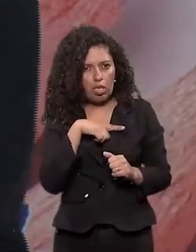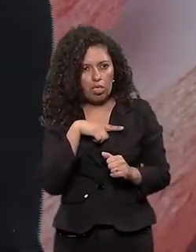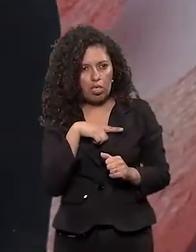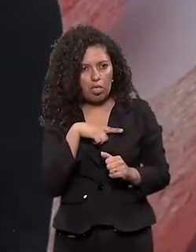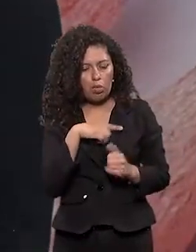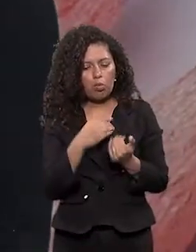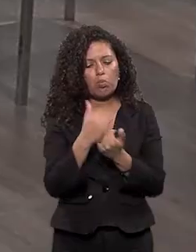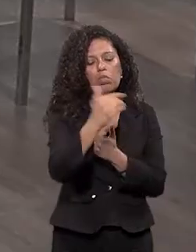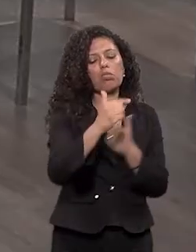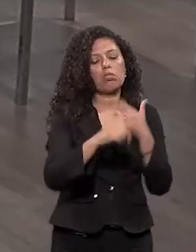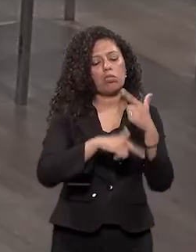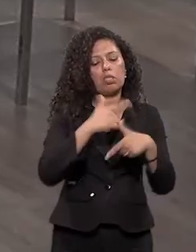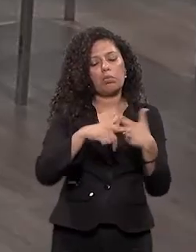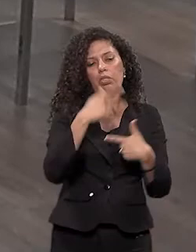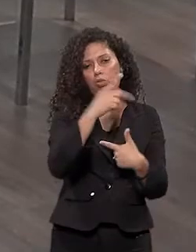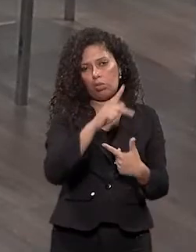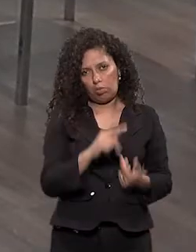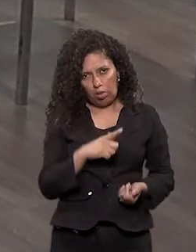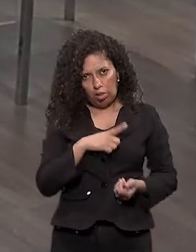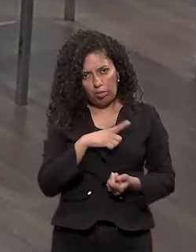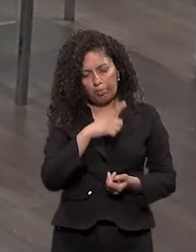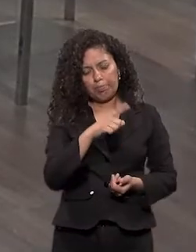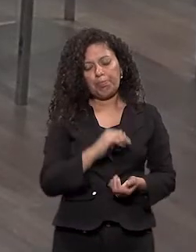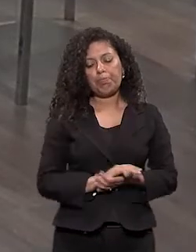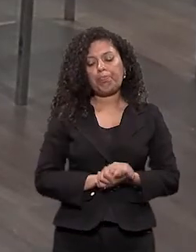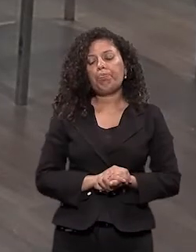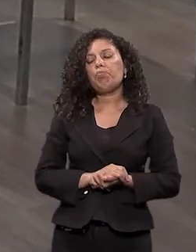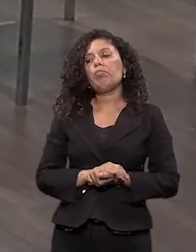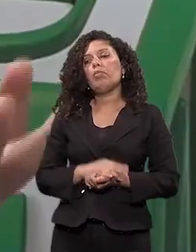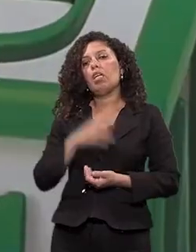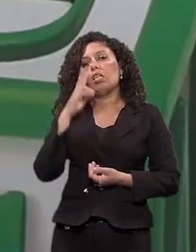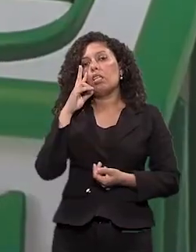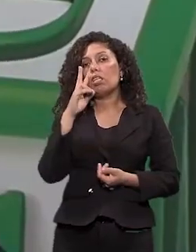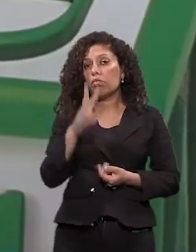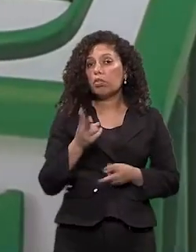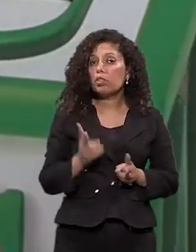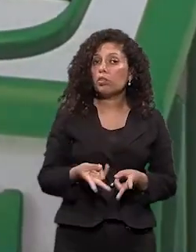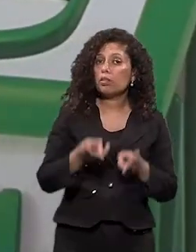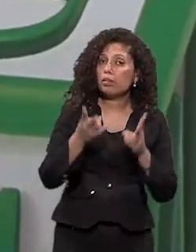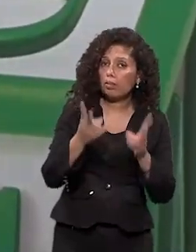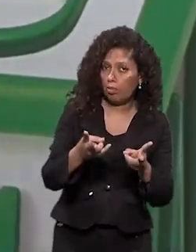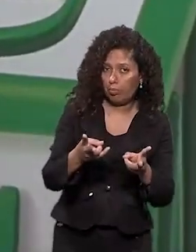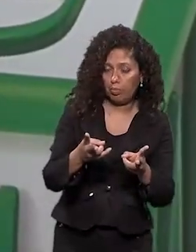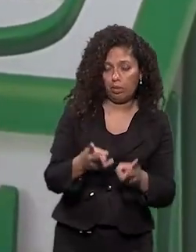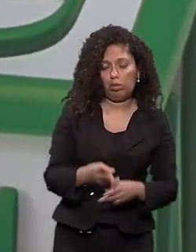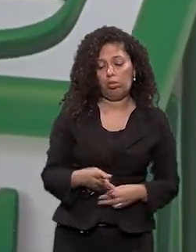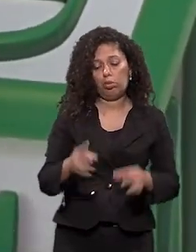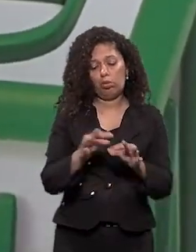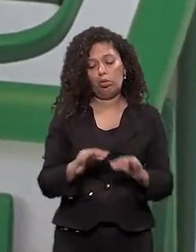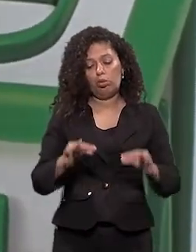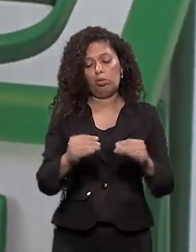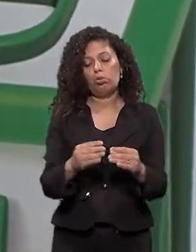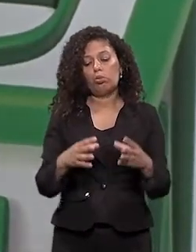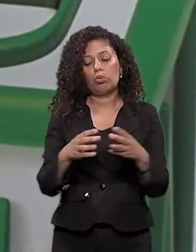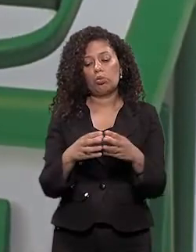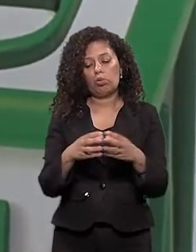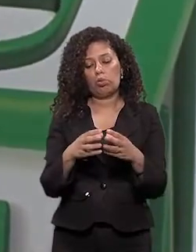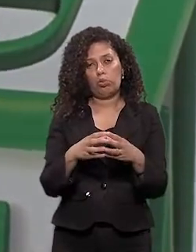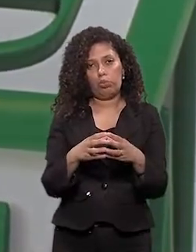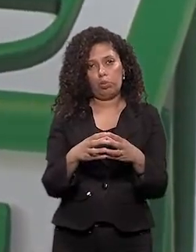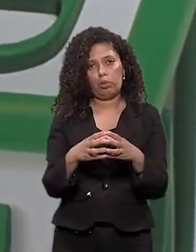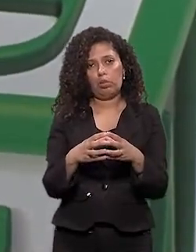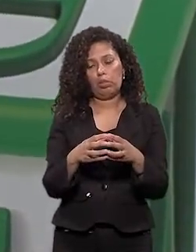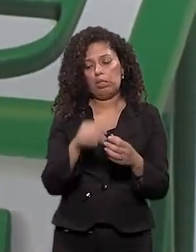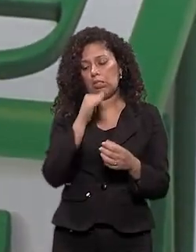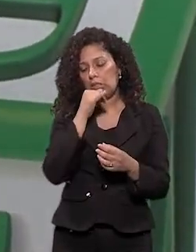partir do trabalho Eu vejo, assim Essa transformação Acontecendo sempre em todas as turmas Eu trabalho com uma criança